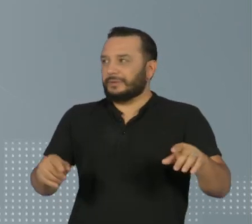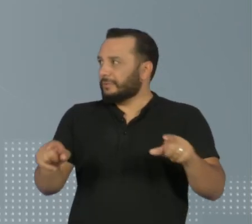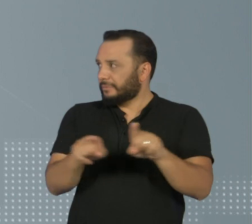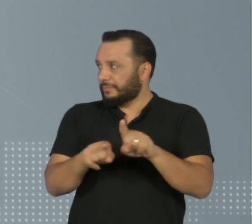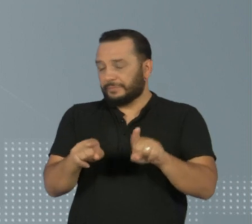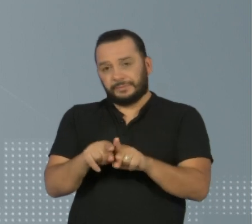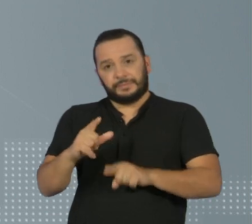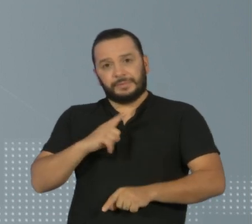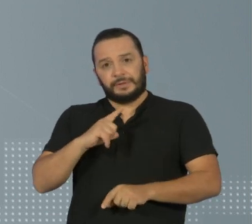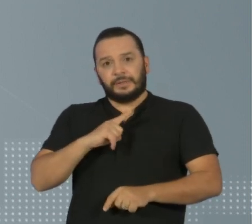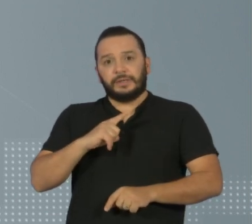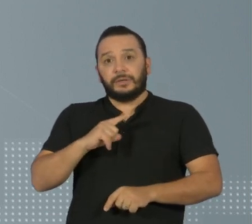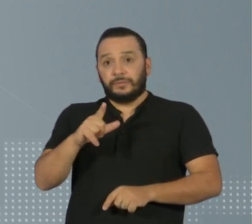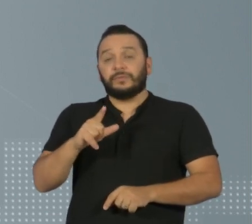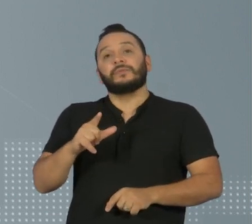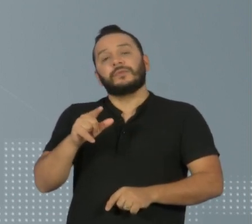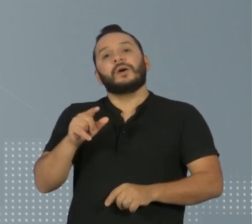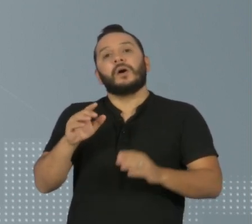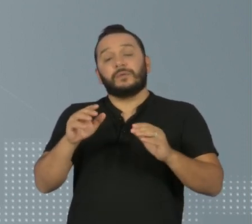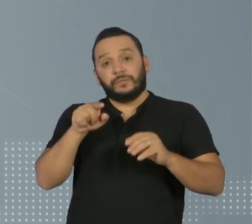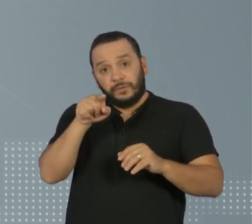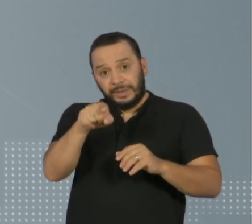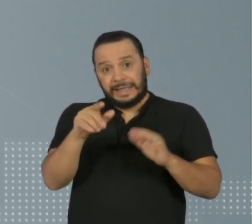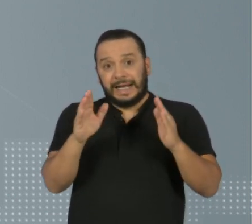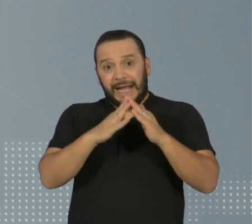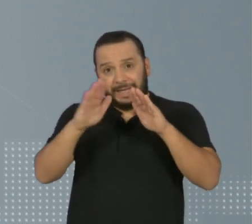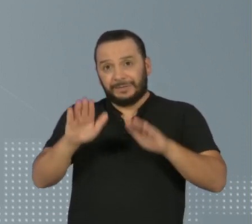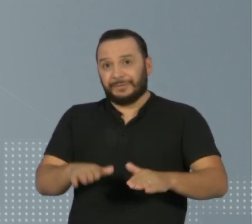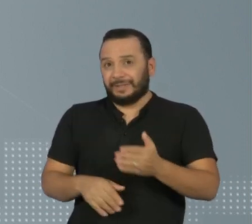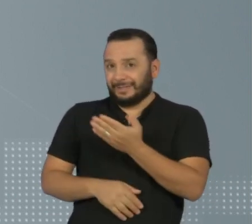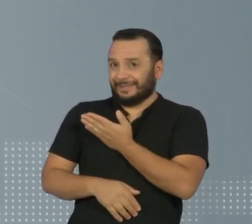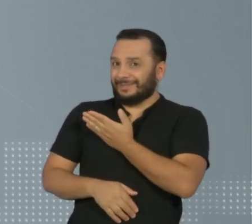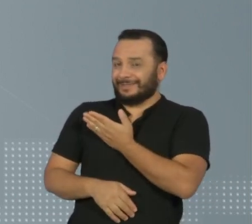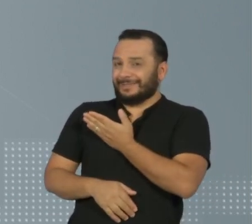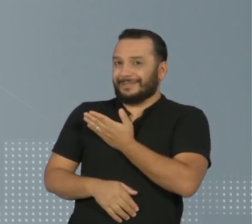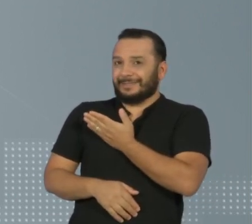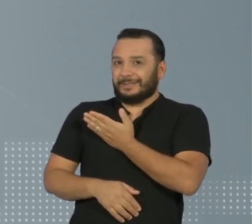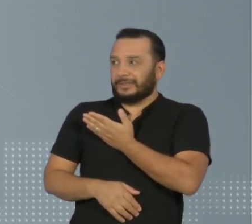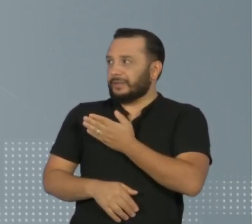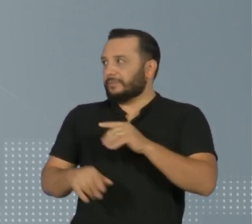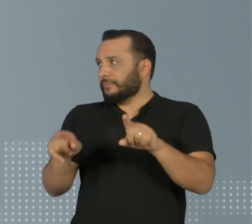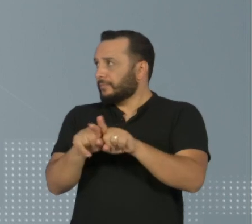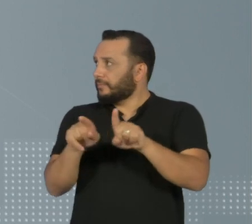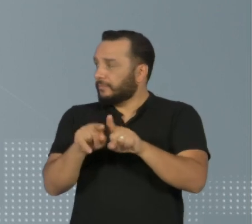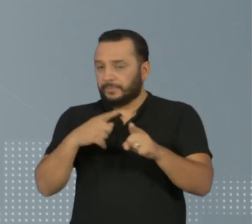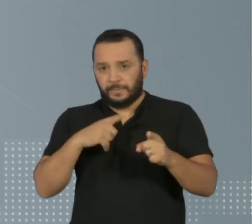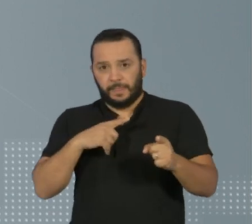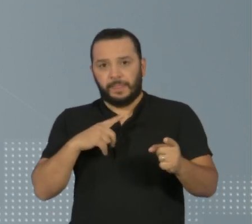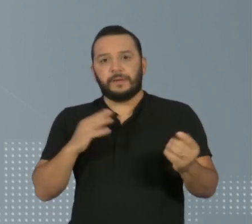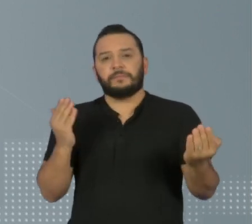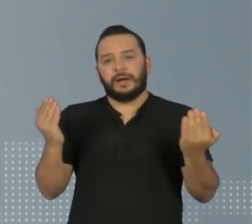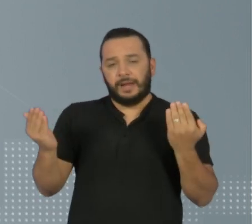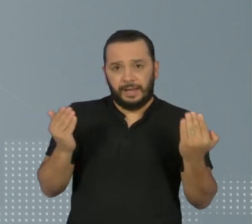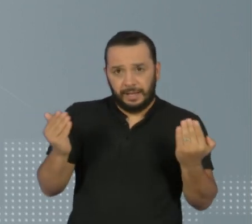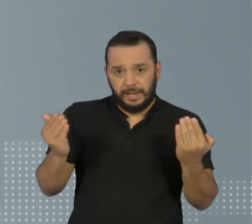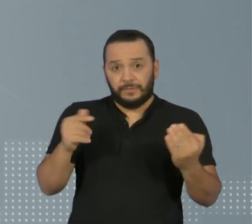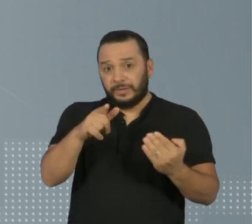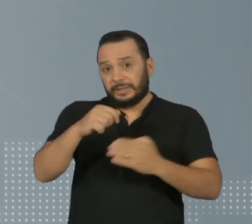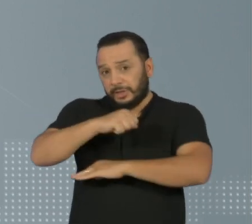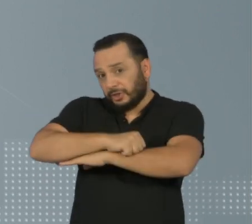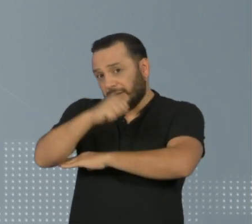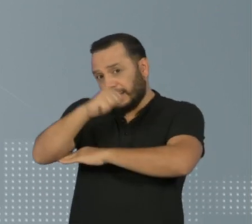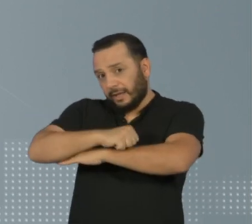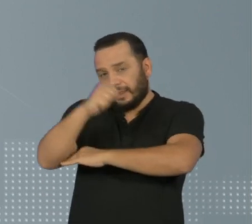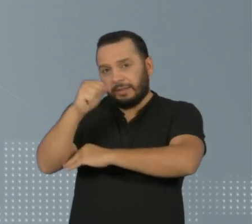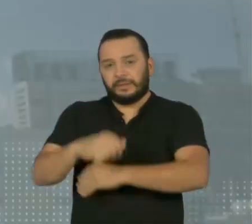troqueio, você está em casa. E na bateção de panela que houve, você está na janela.